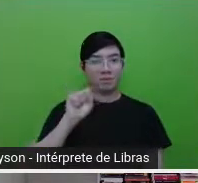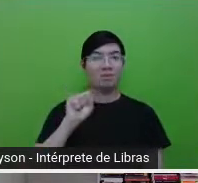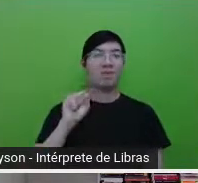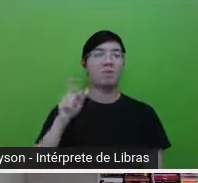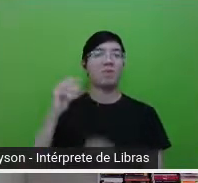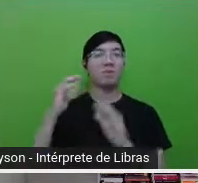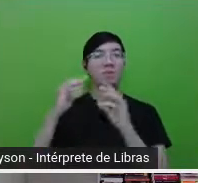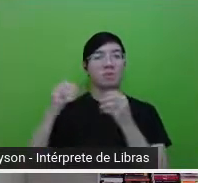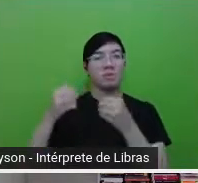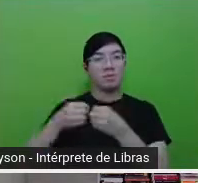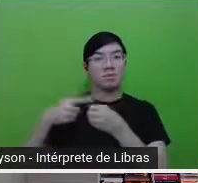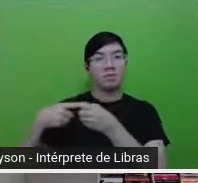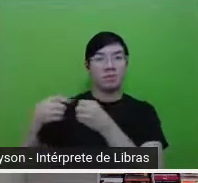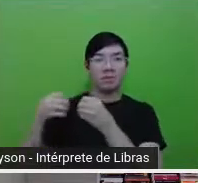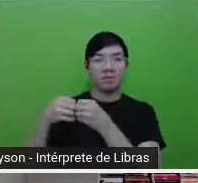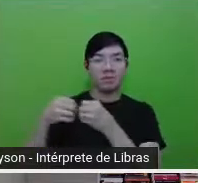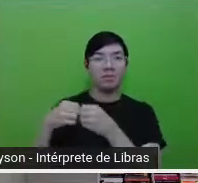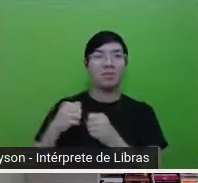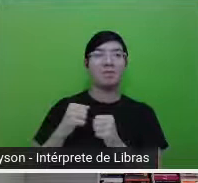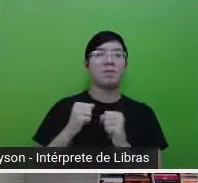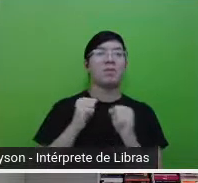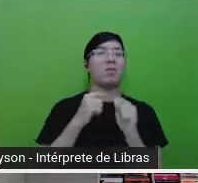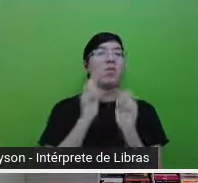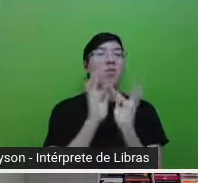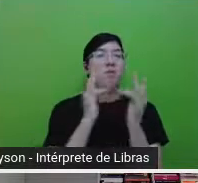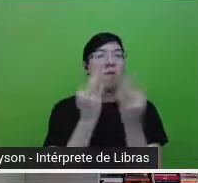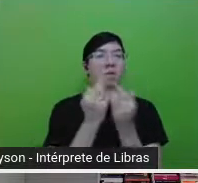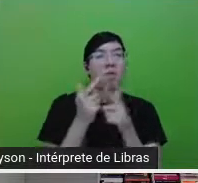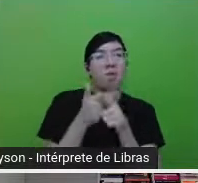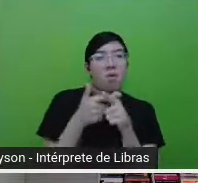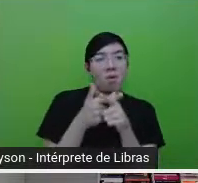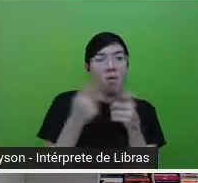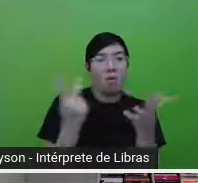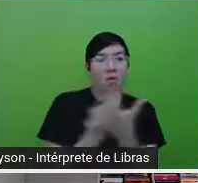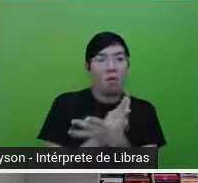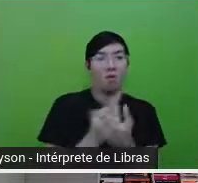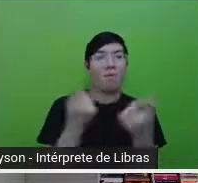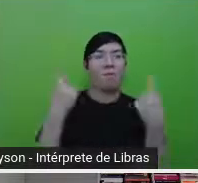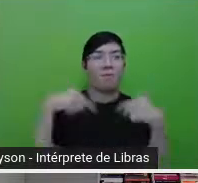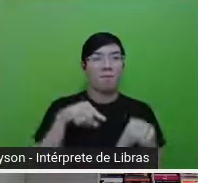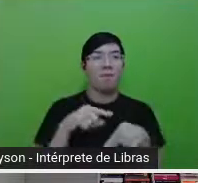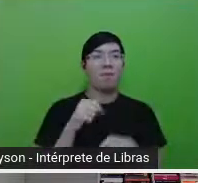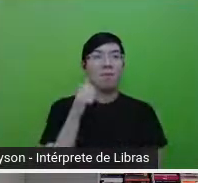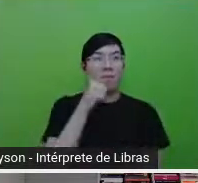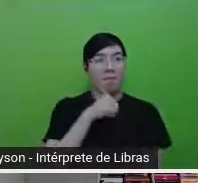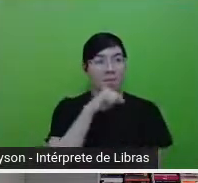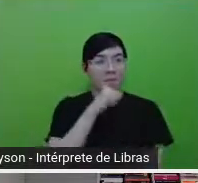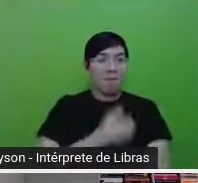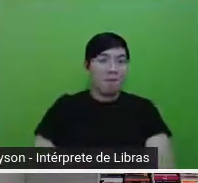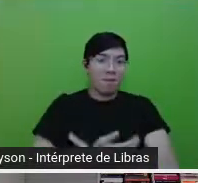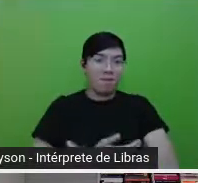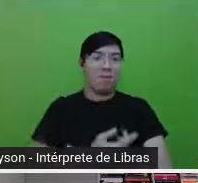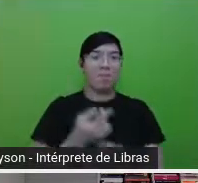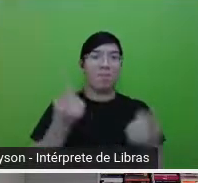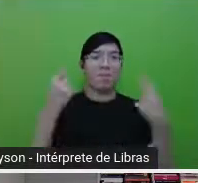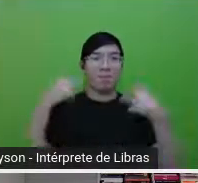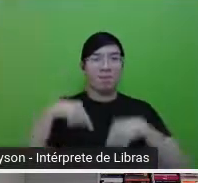Os conflitos familiares, a questão da maternidade, a ascensão social,